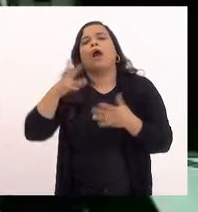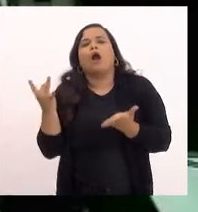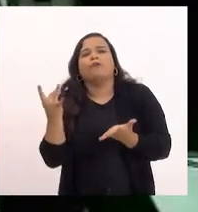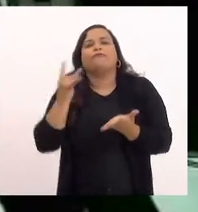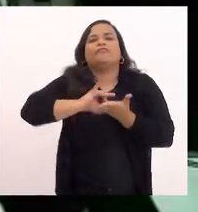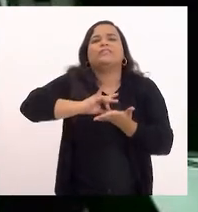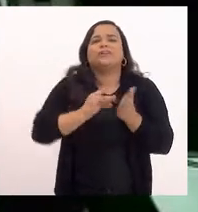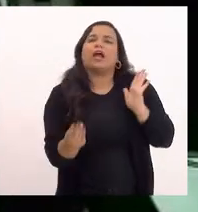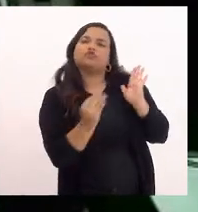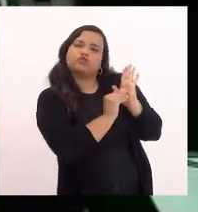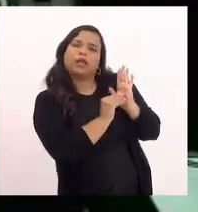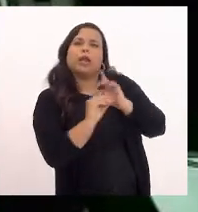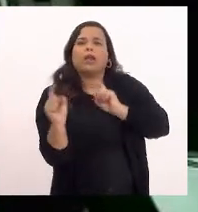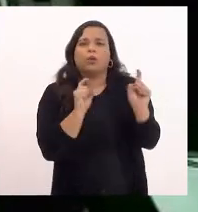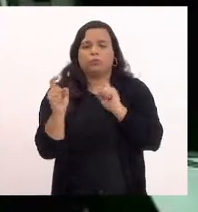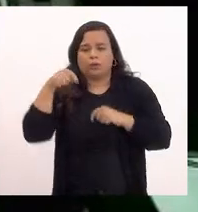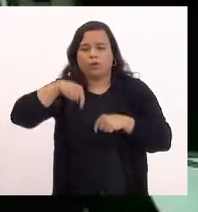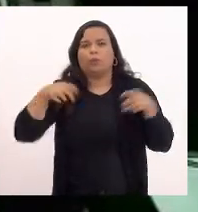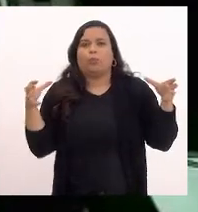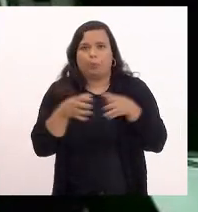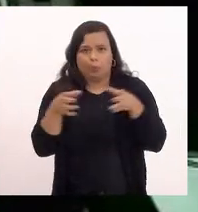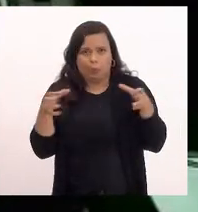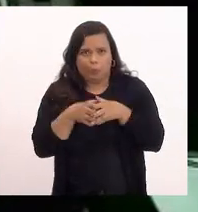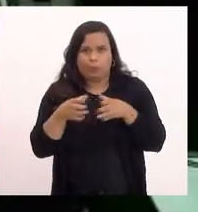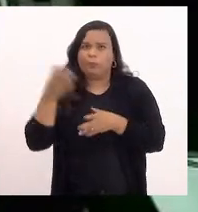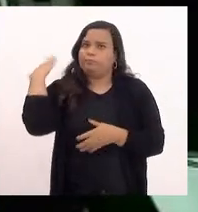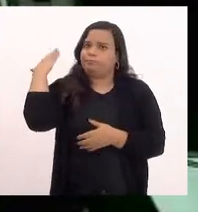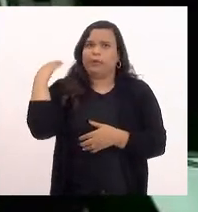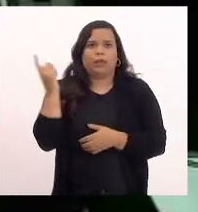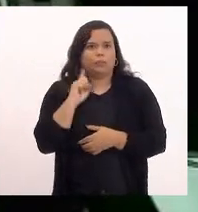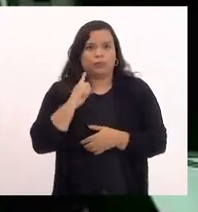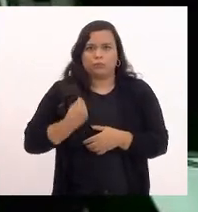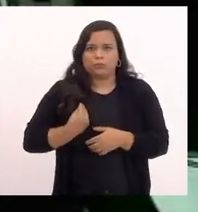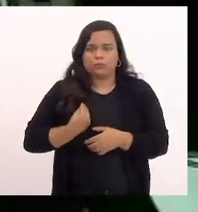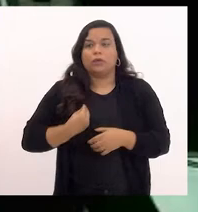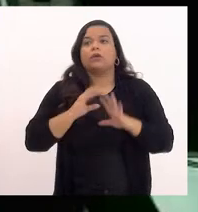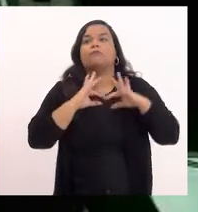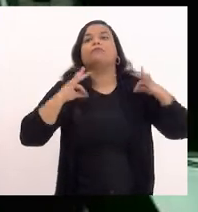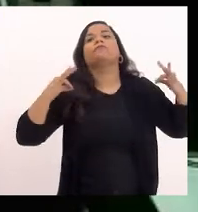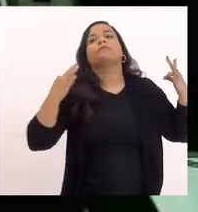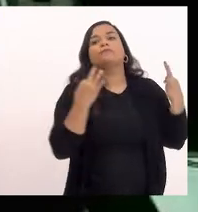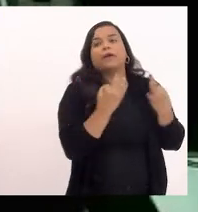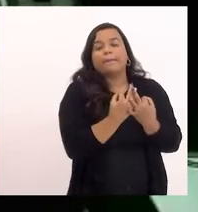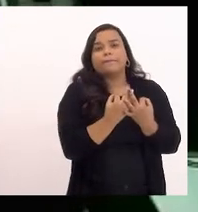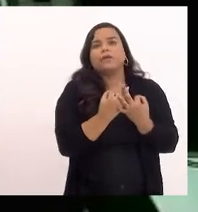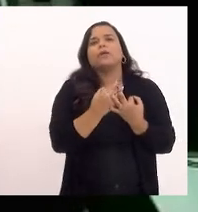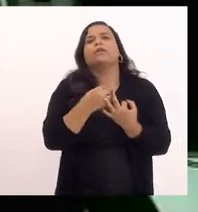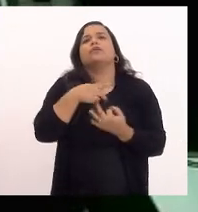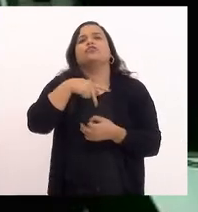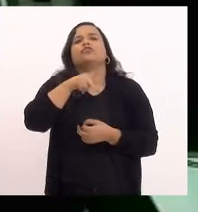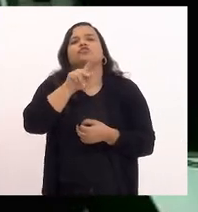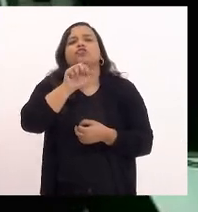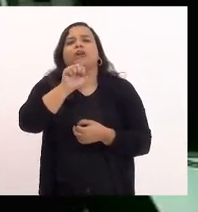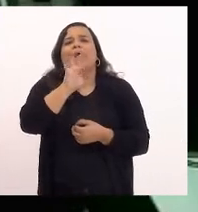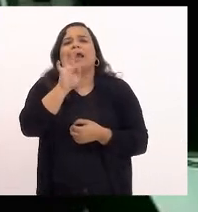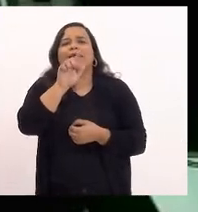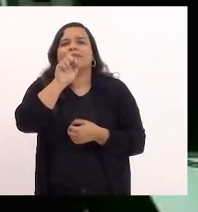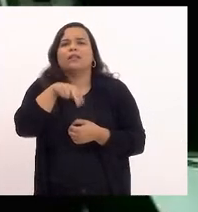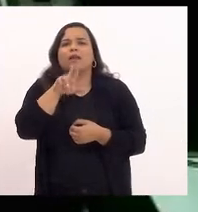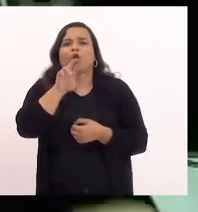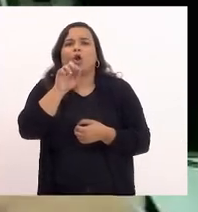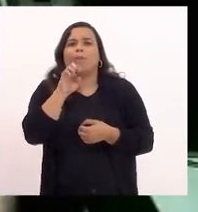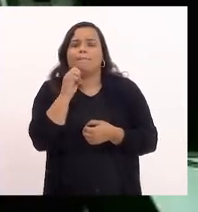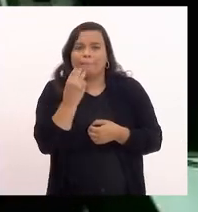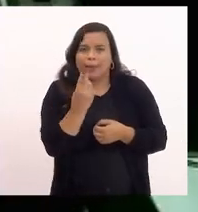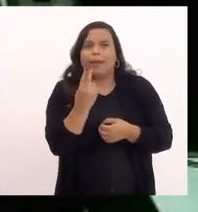a reunião dessa comitiva com as famílias de Ketlin e Romeu e também com a família de Tiago um